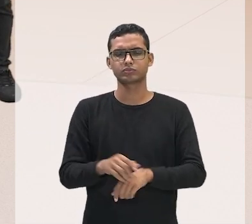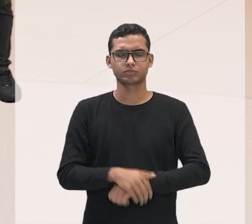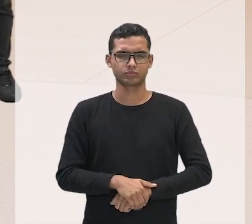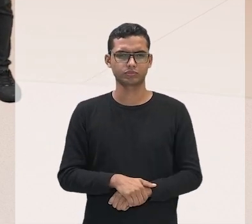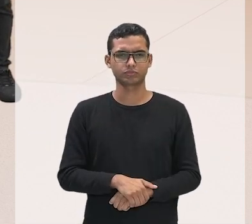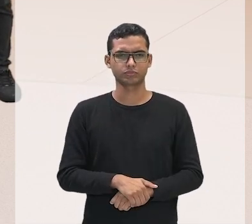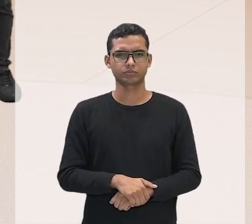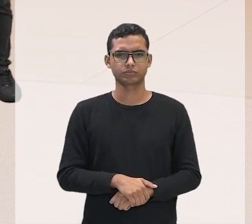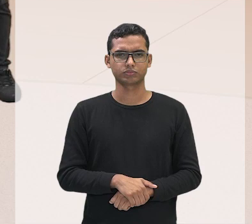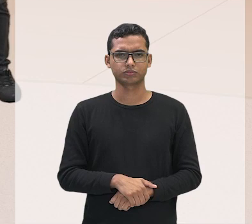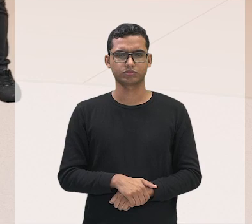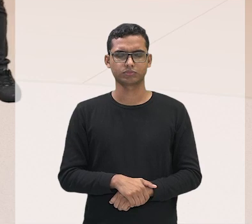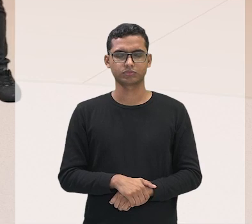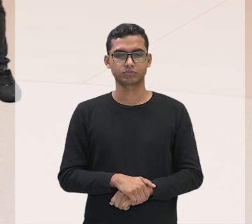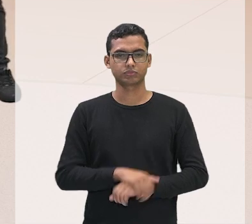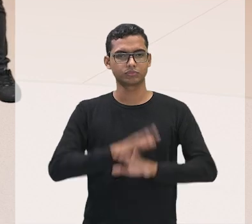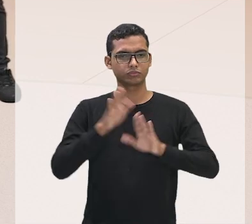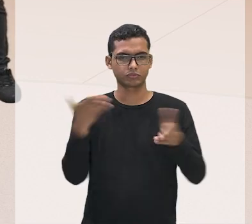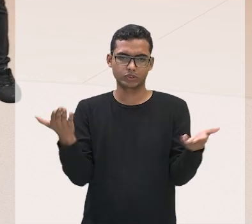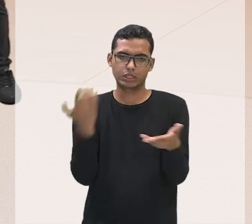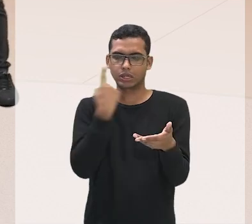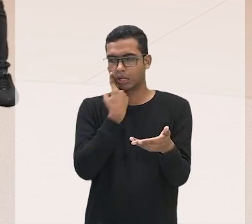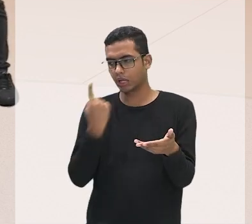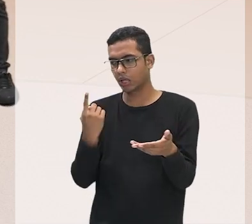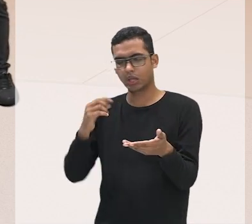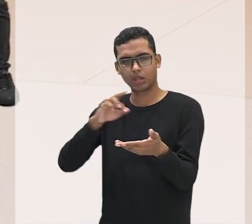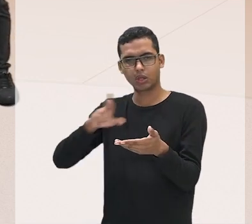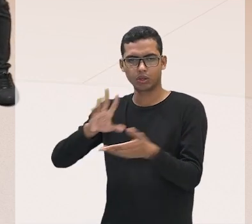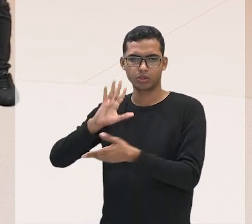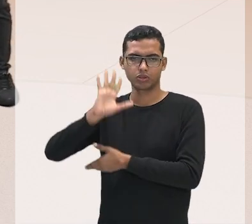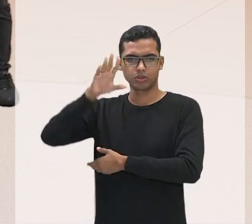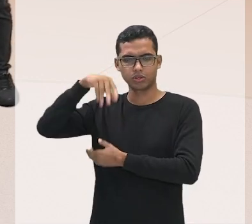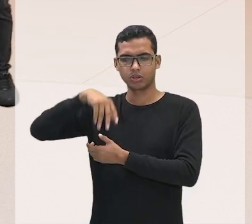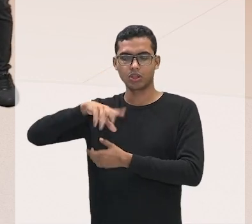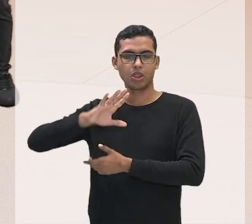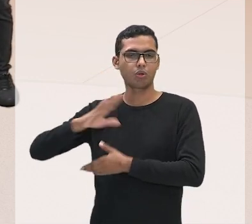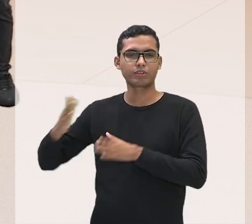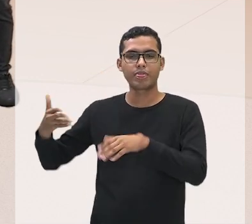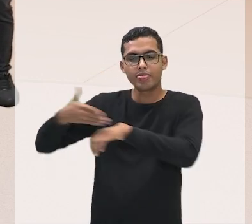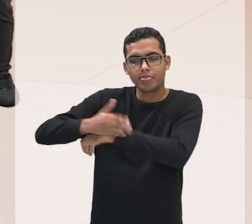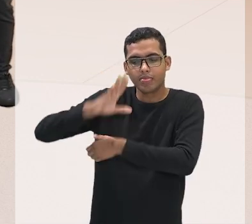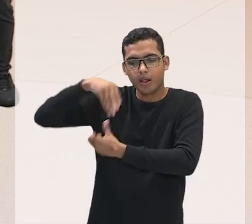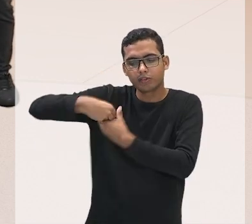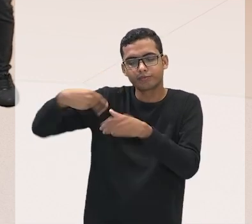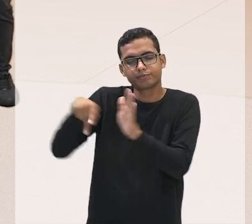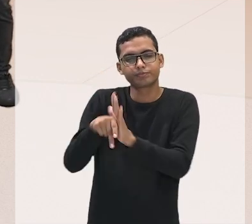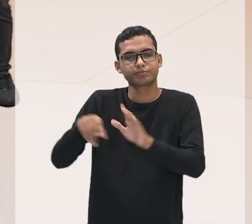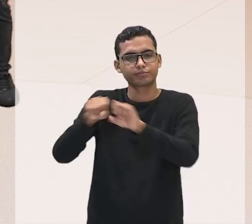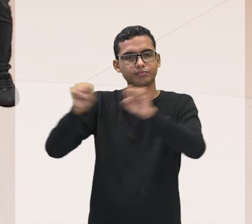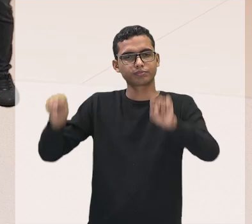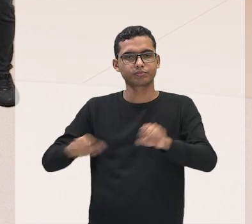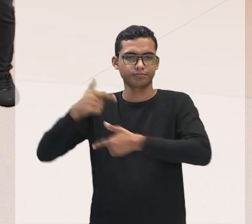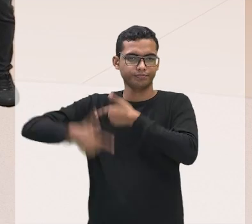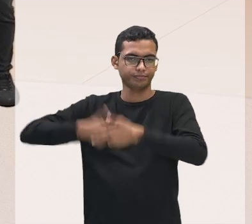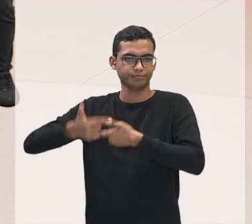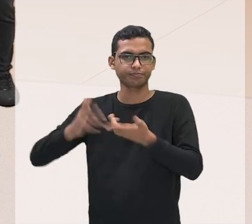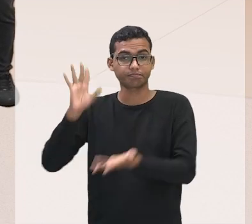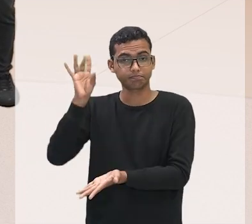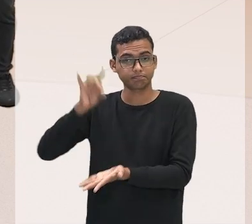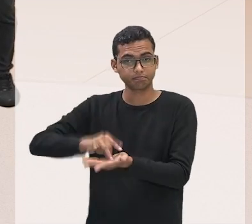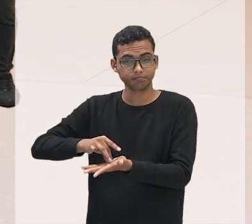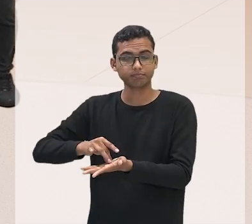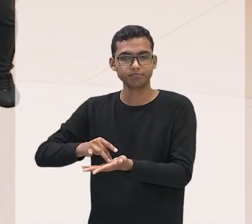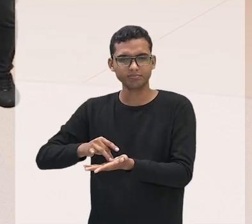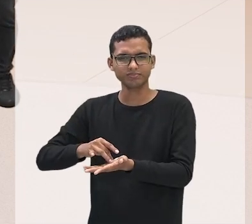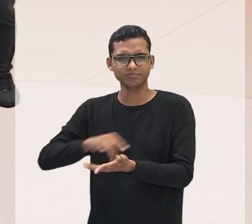estão fora do esquema do mercado de trabalho. Então essa divisão ela é muito importante porque ela é oficial, né? A busca sempre